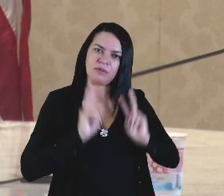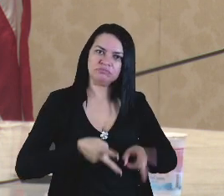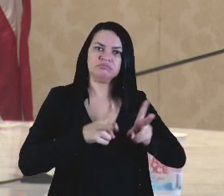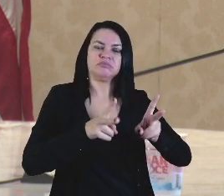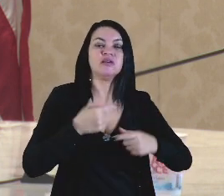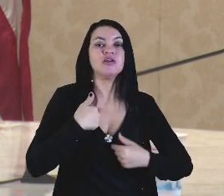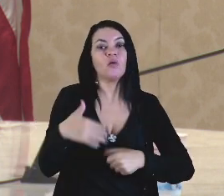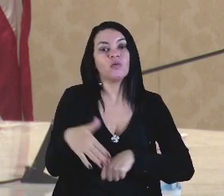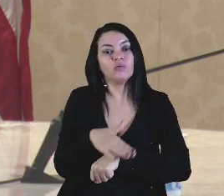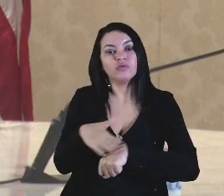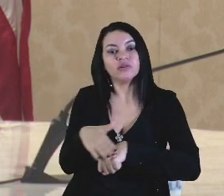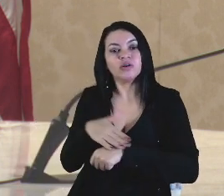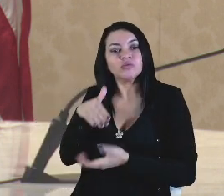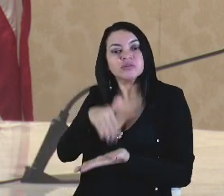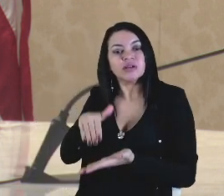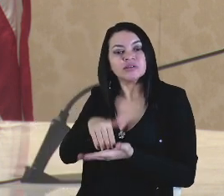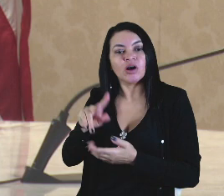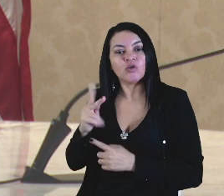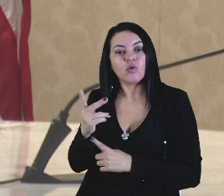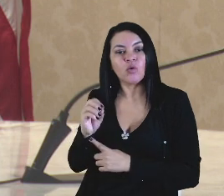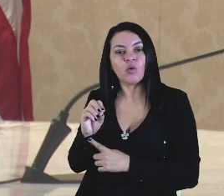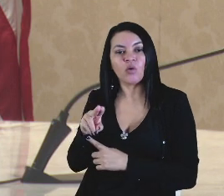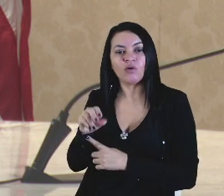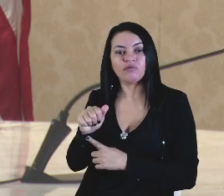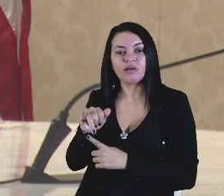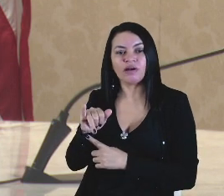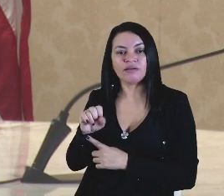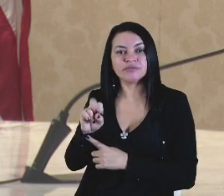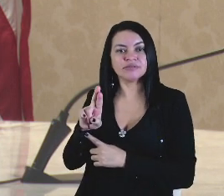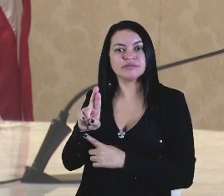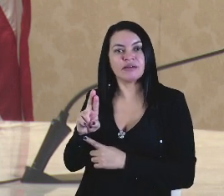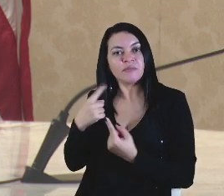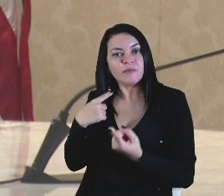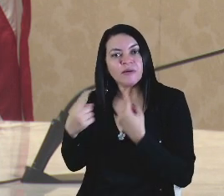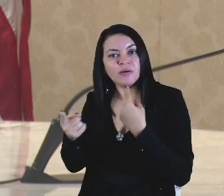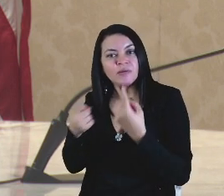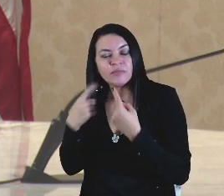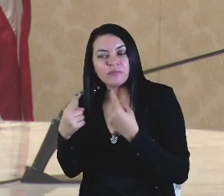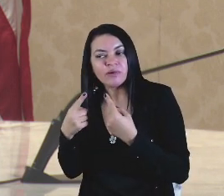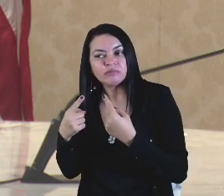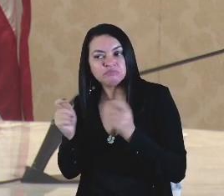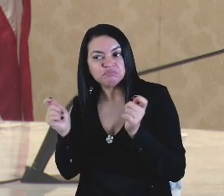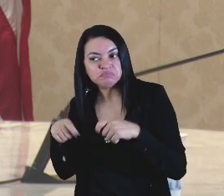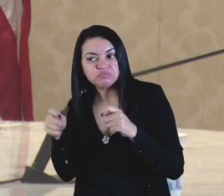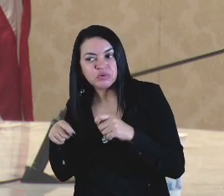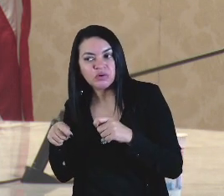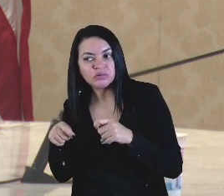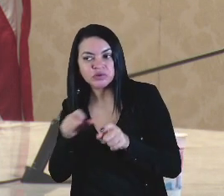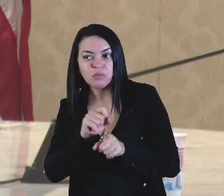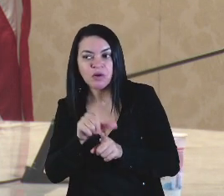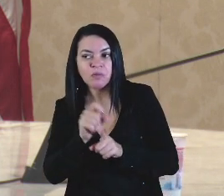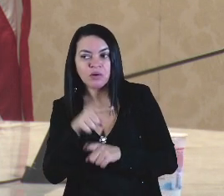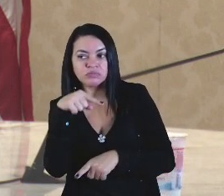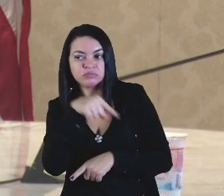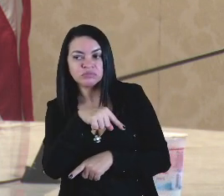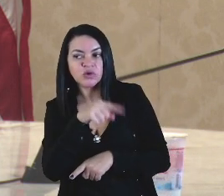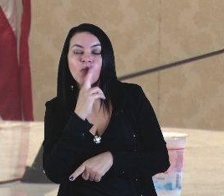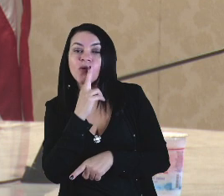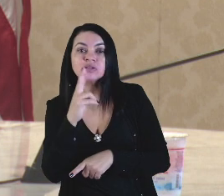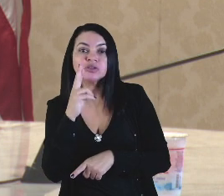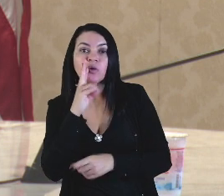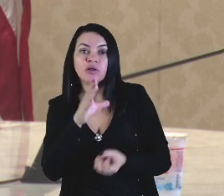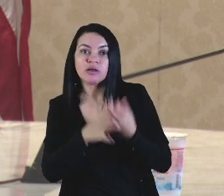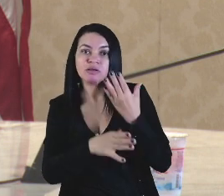eu conversei com o secretário Ronais e nós viabilizamos lá a alocação desse restaurante para a cidade de Caxias,